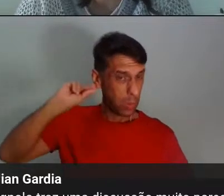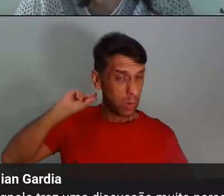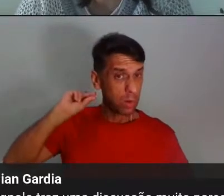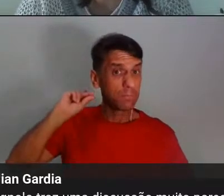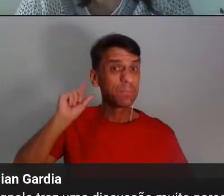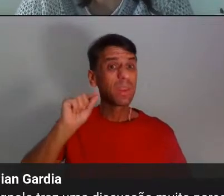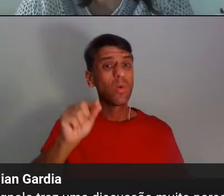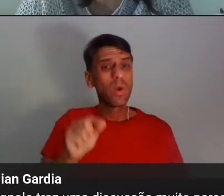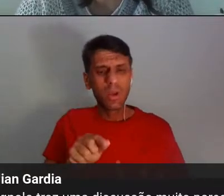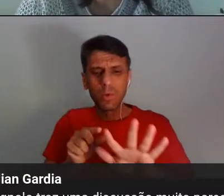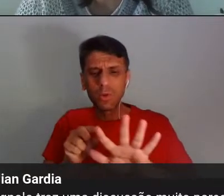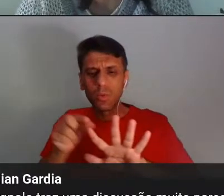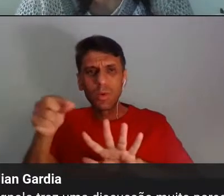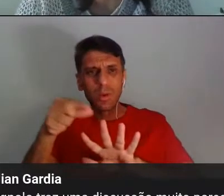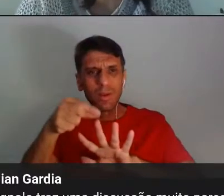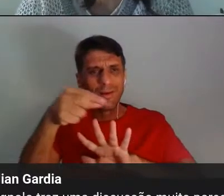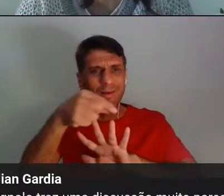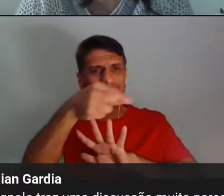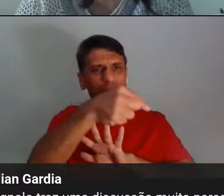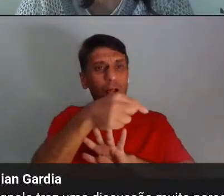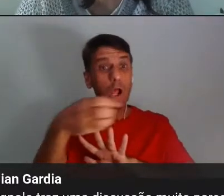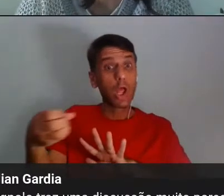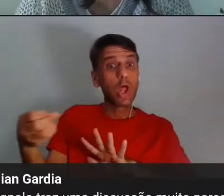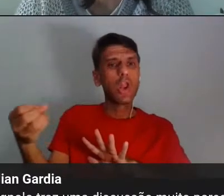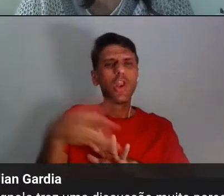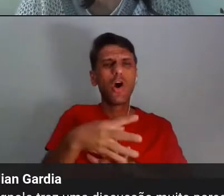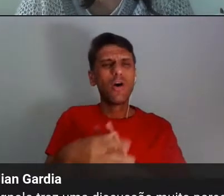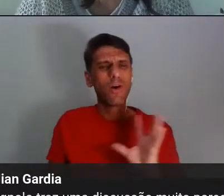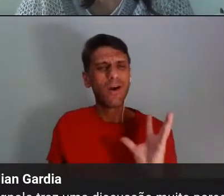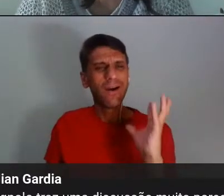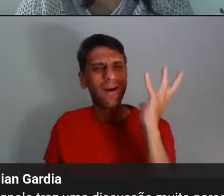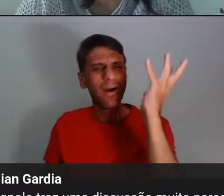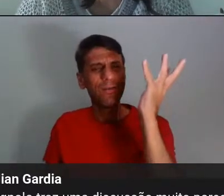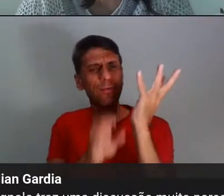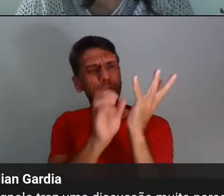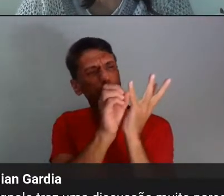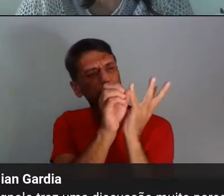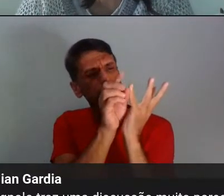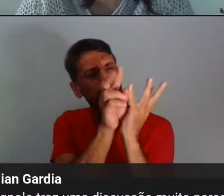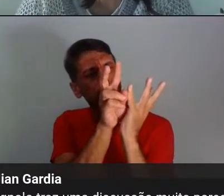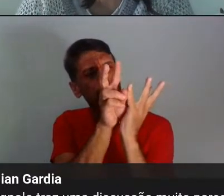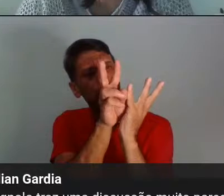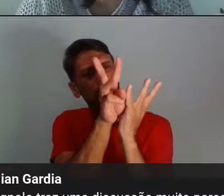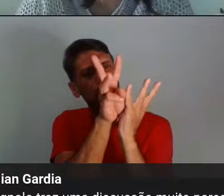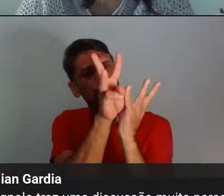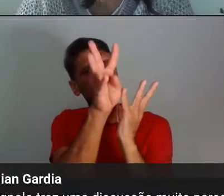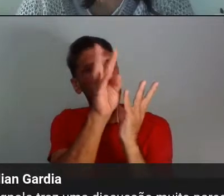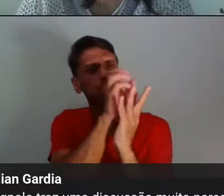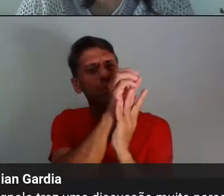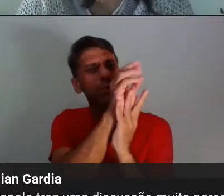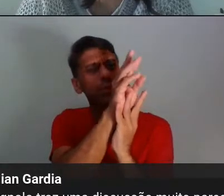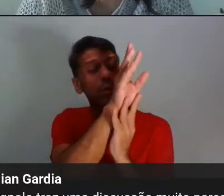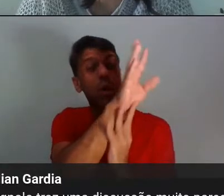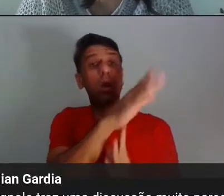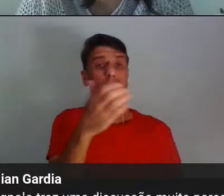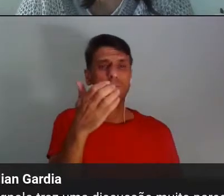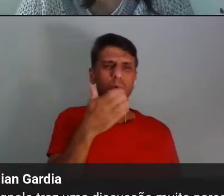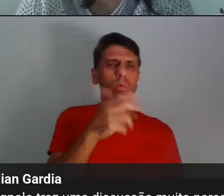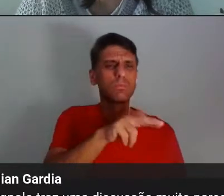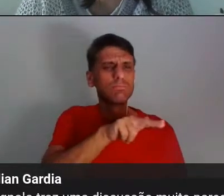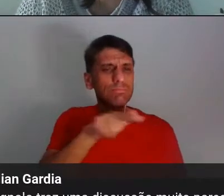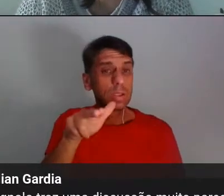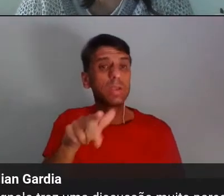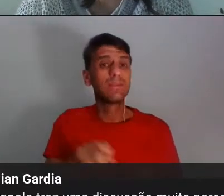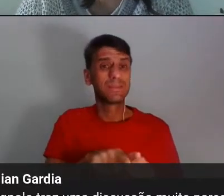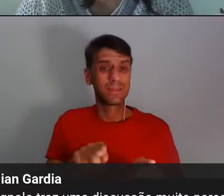rama são os mais novos, que começam, que começamos a brotar e trazer nossos frutos e flores, e só que estamos